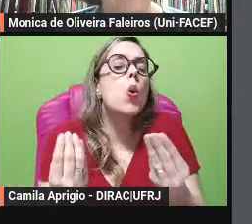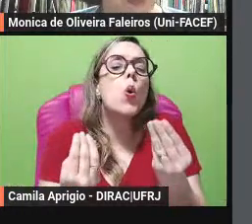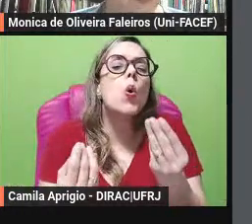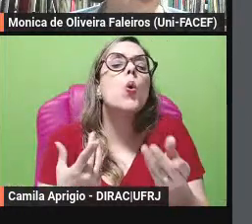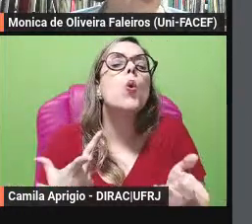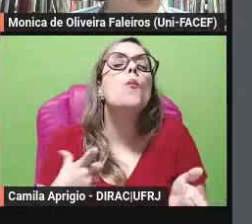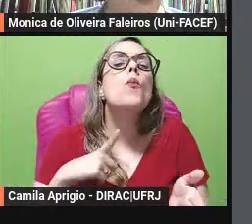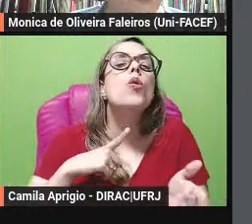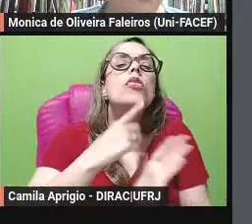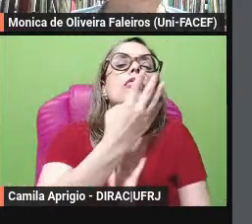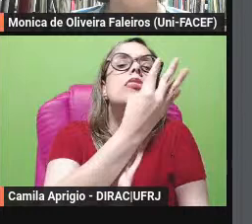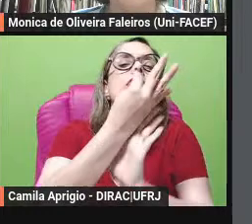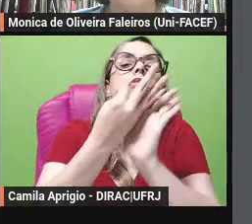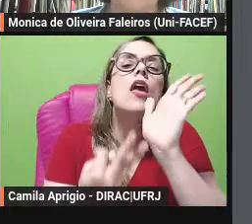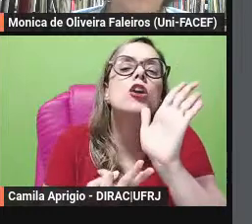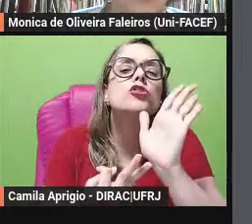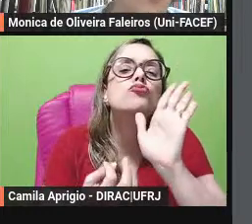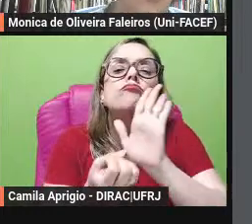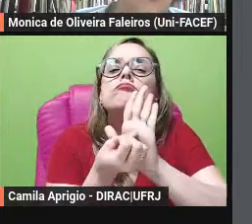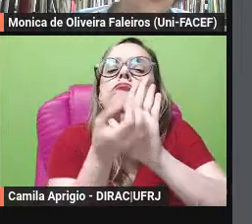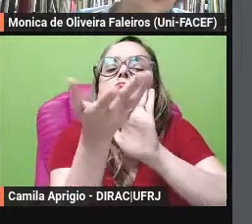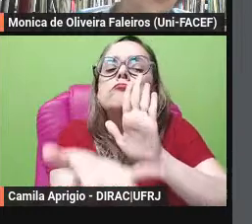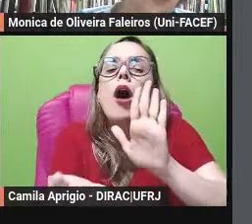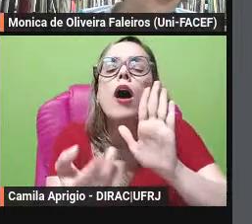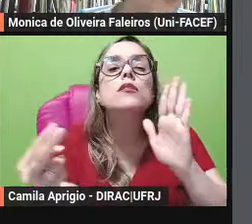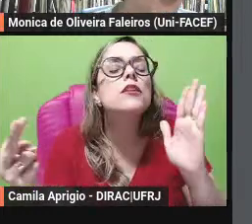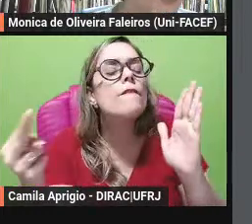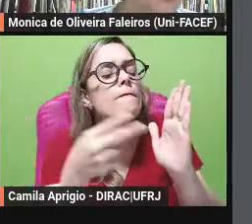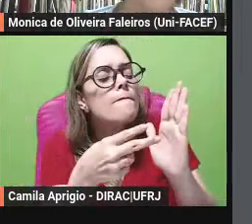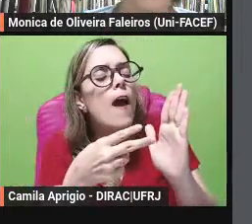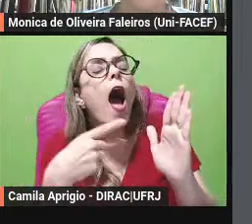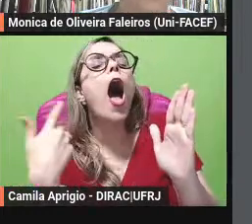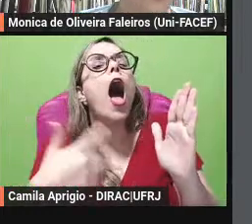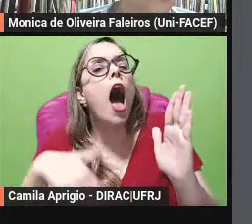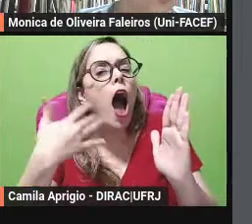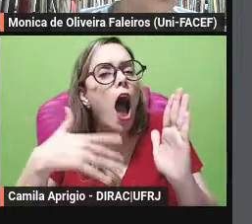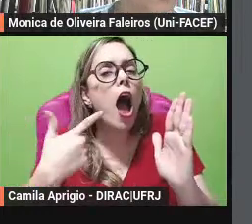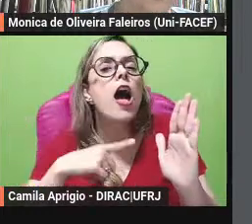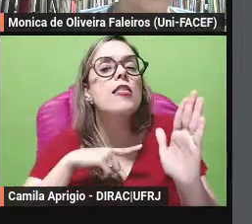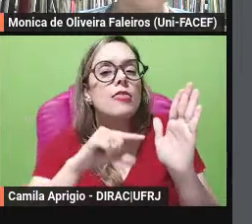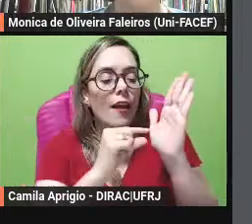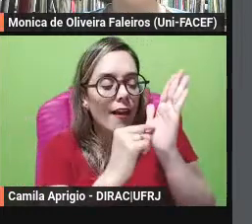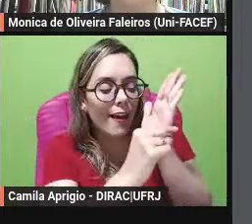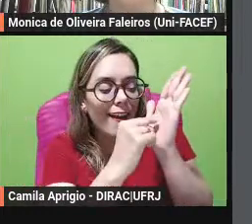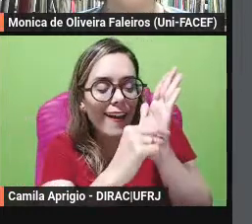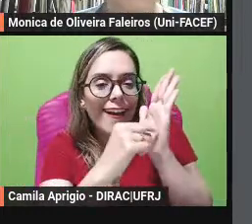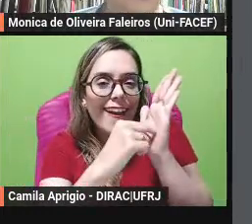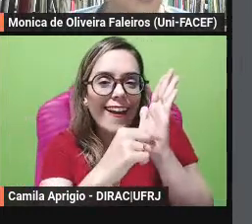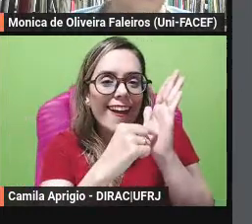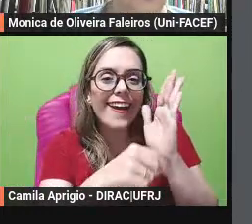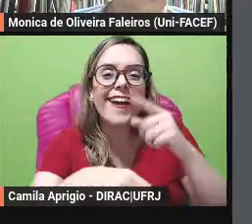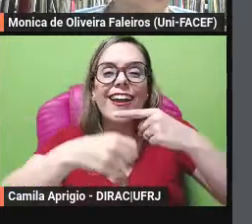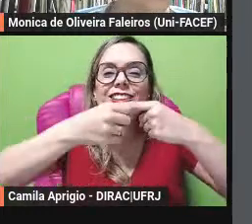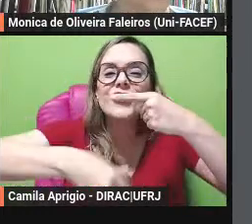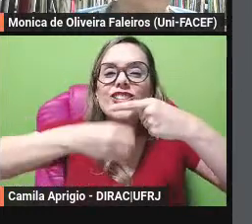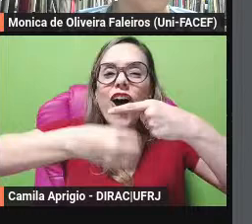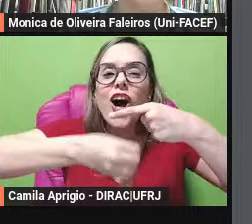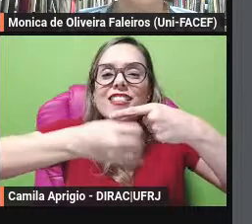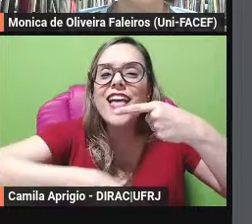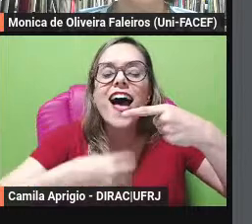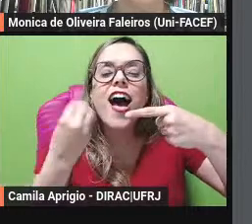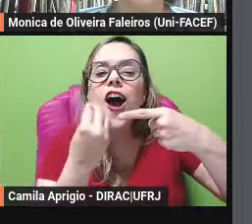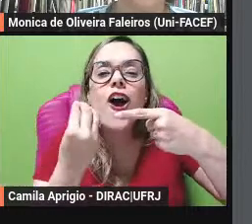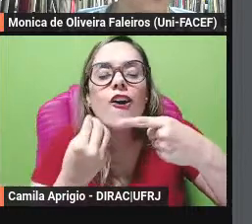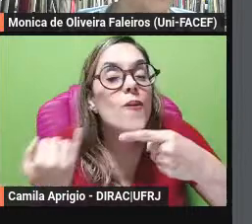ocorrências paratextuais principalmente nas notas de rodapé que nas fábulas fabulosas são fundamentais para a construção do